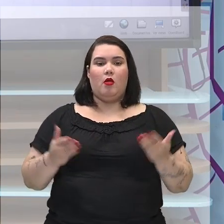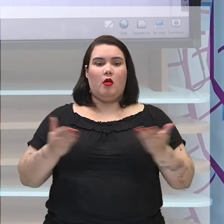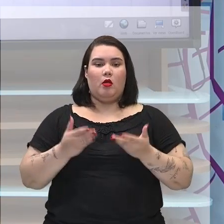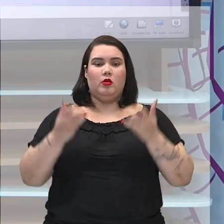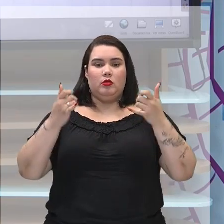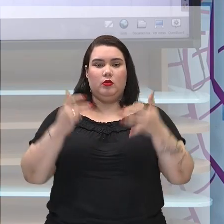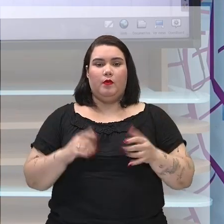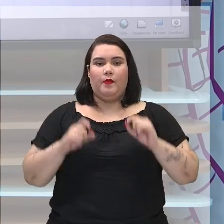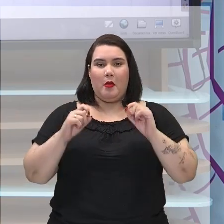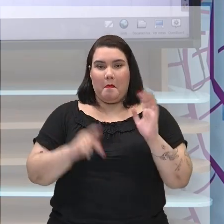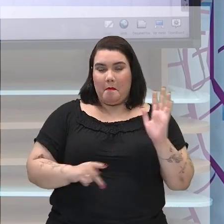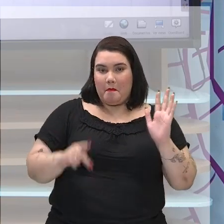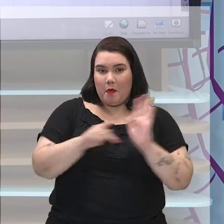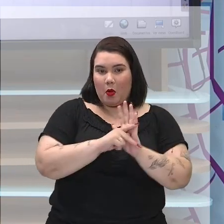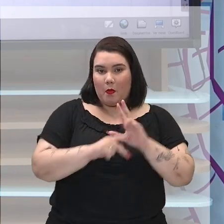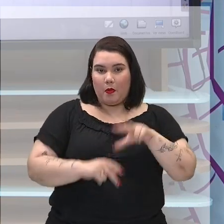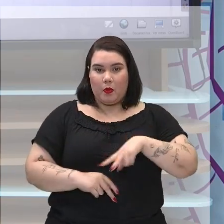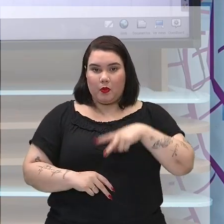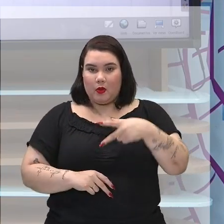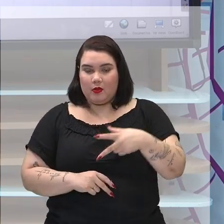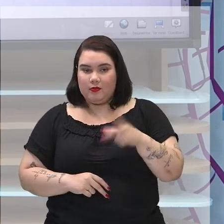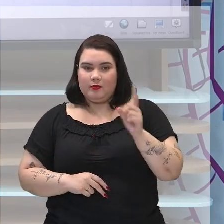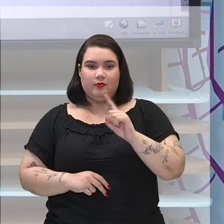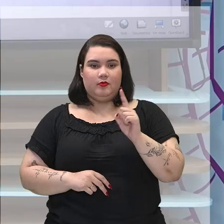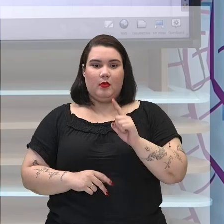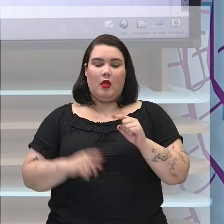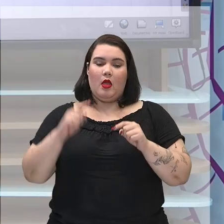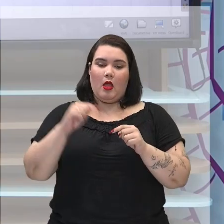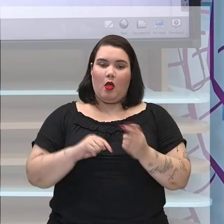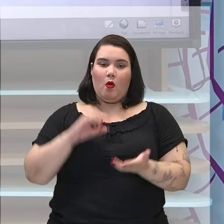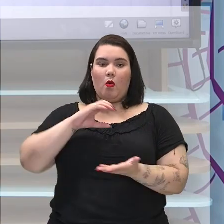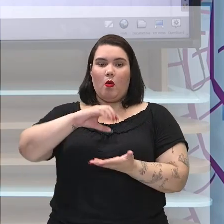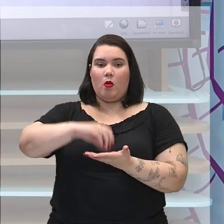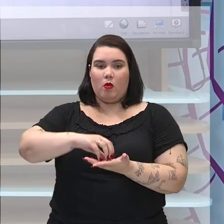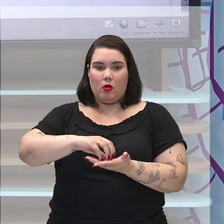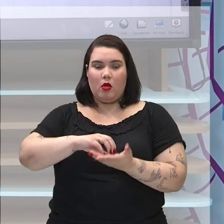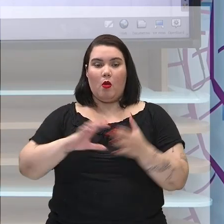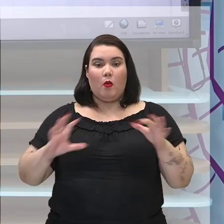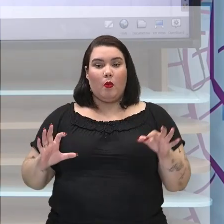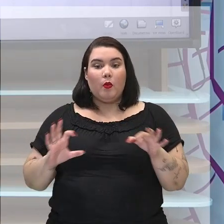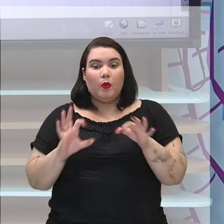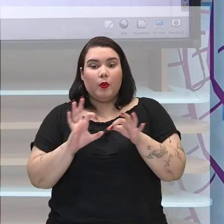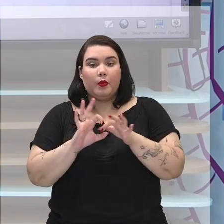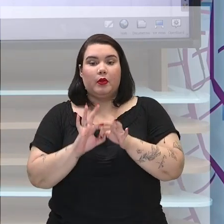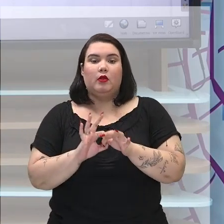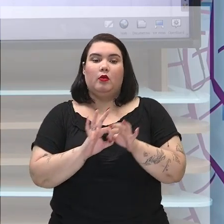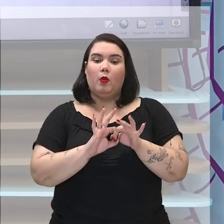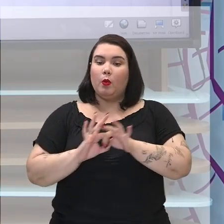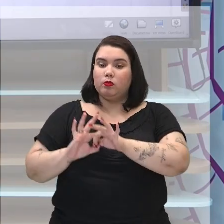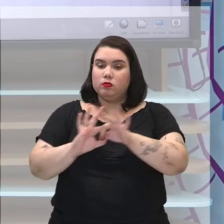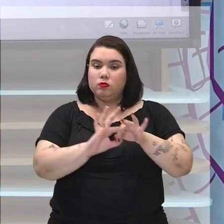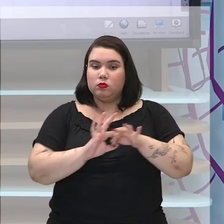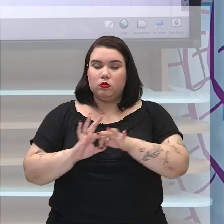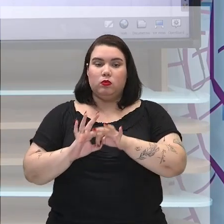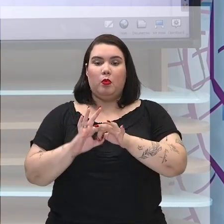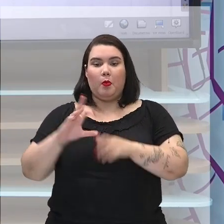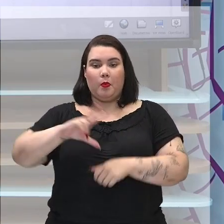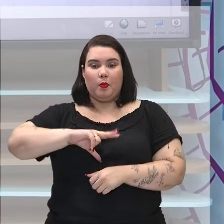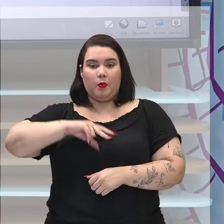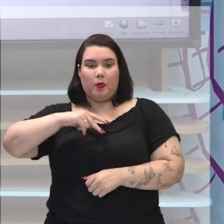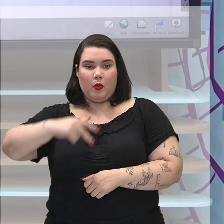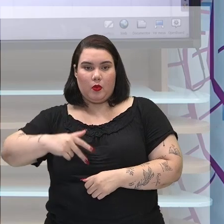Reino de Portugal não é o Reino Unido né uma união entre Portugal